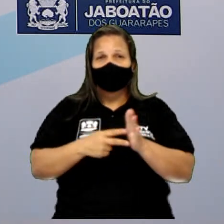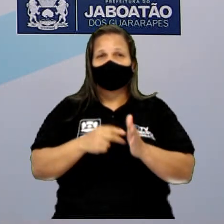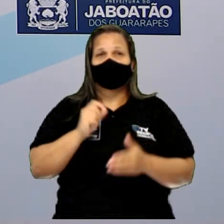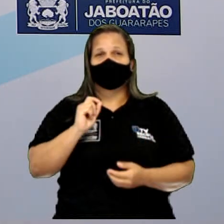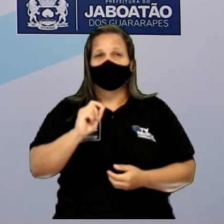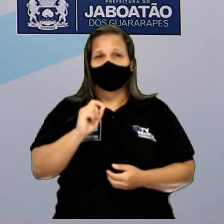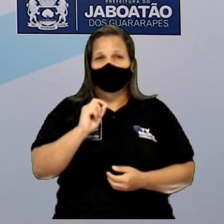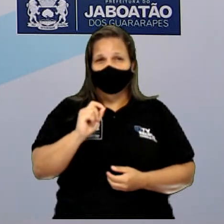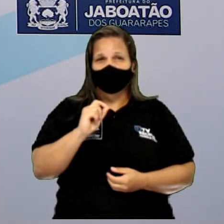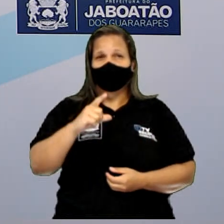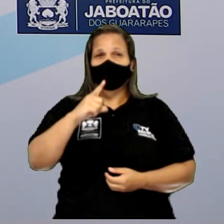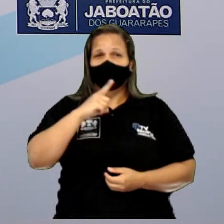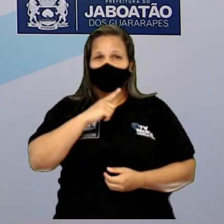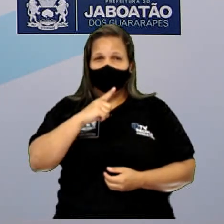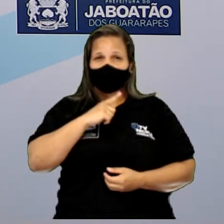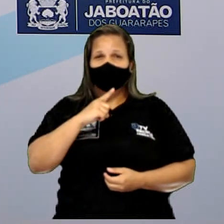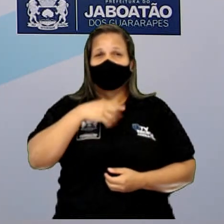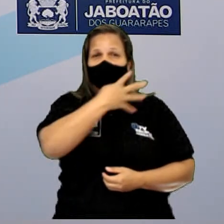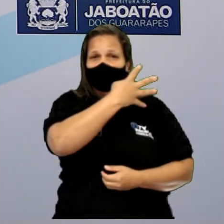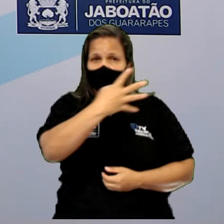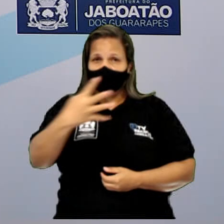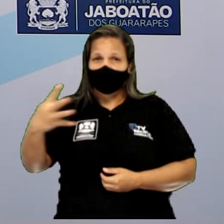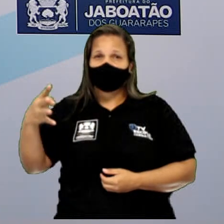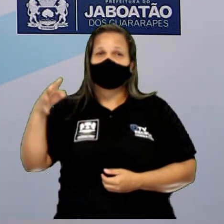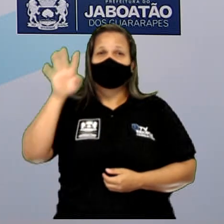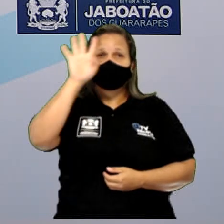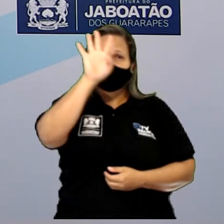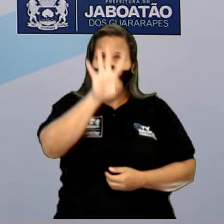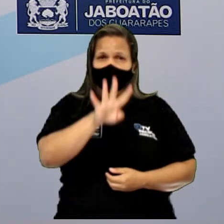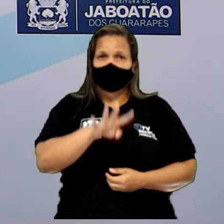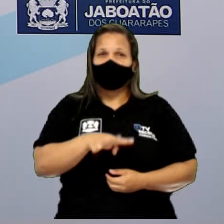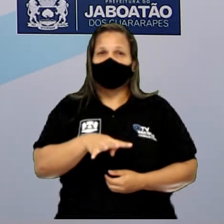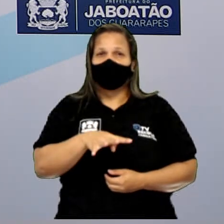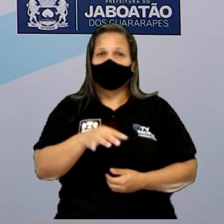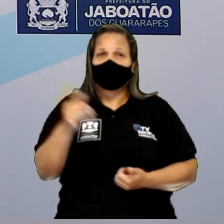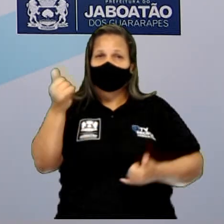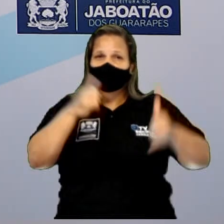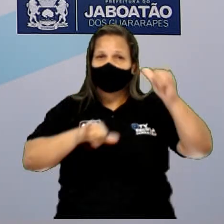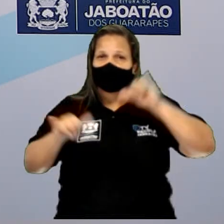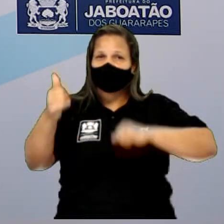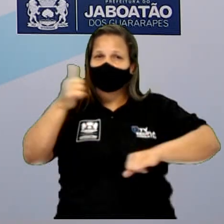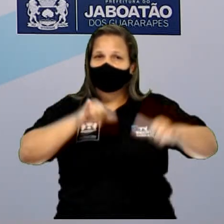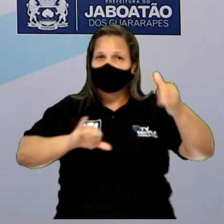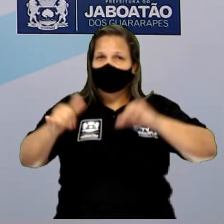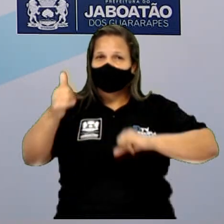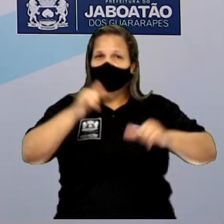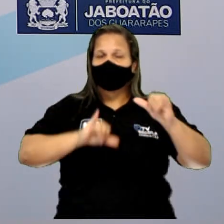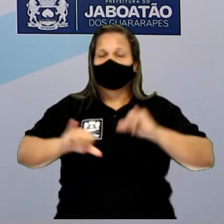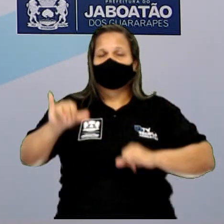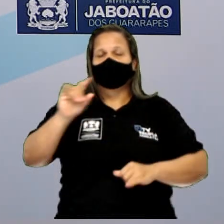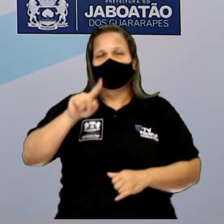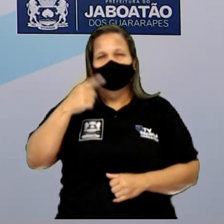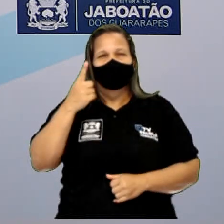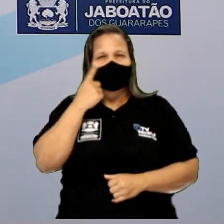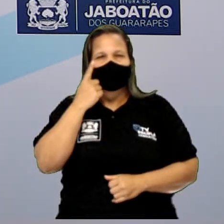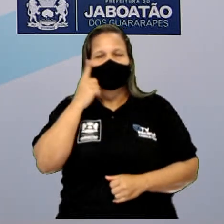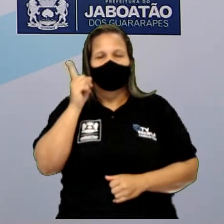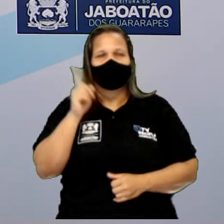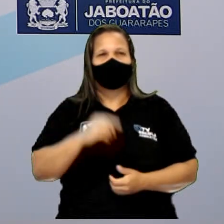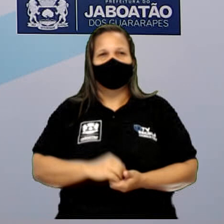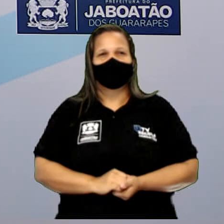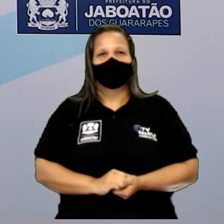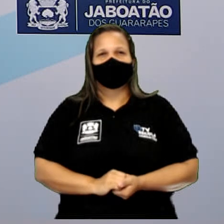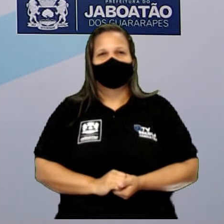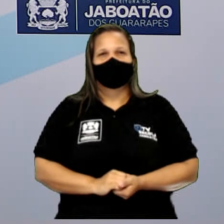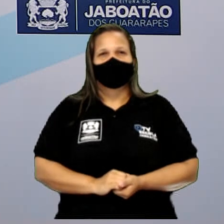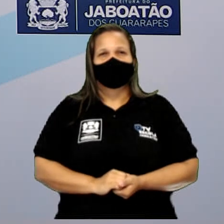é um elemento que está lá na nossa tabela periódica. Você pode dar uma olhadazinha lá depois. Ela é excelente porque ela tem o